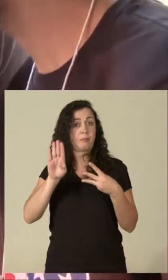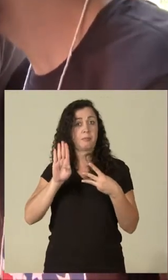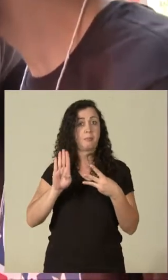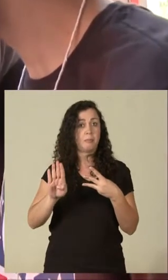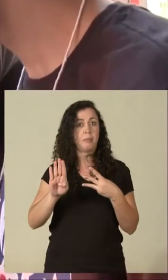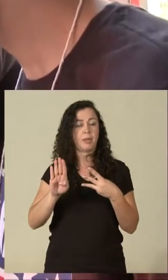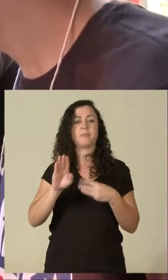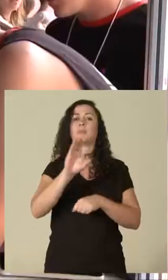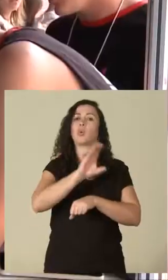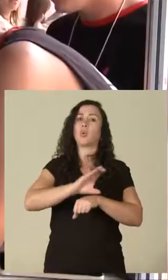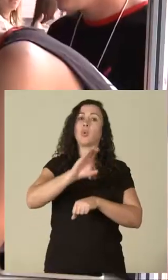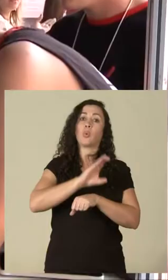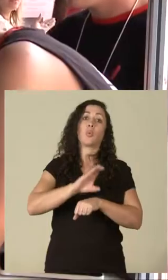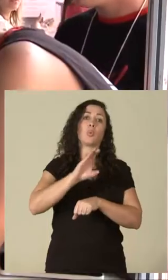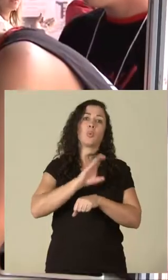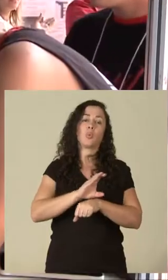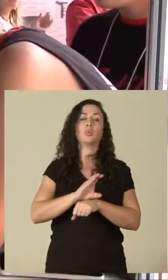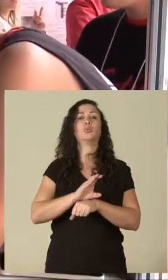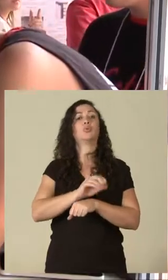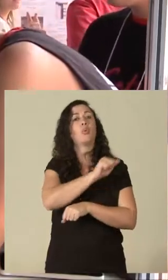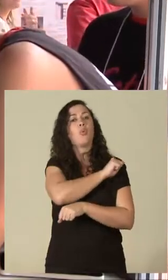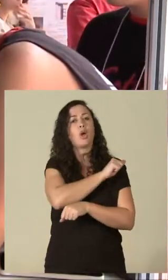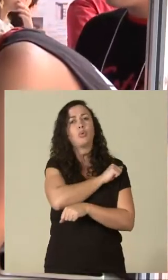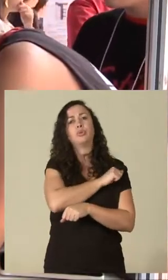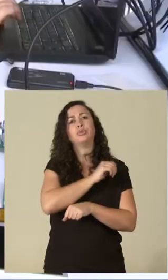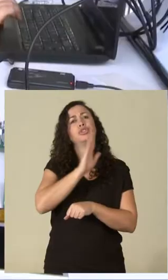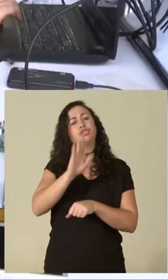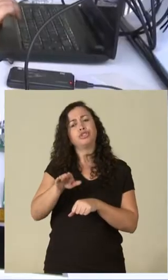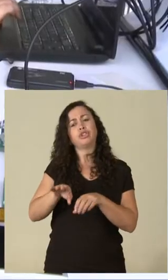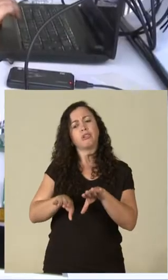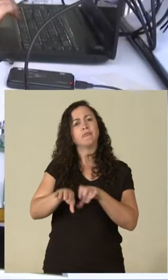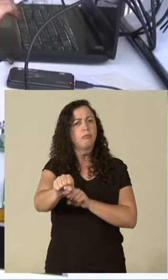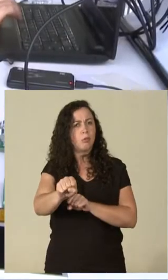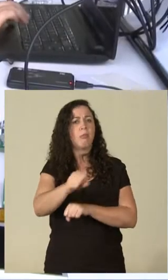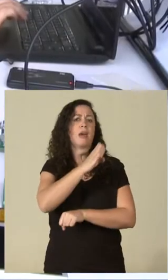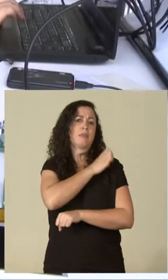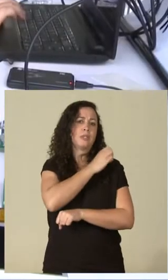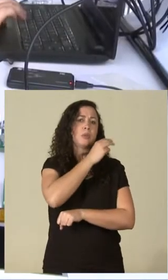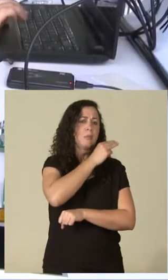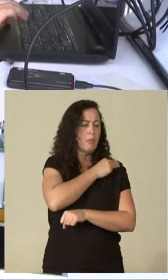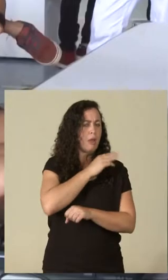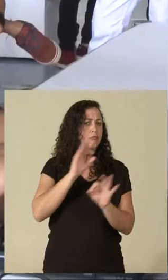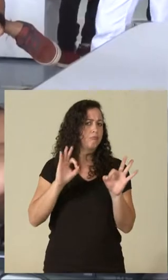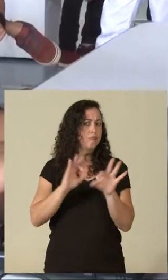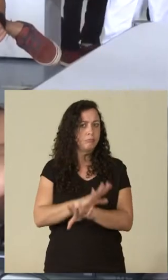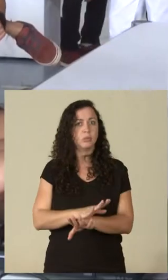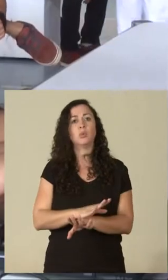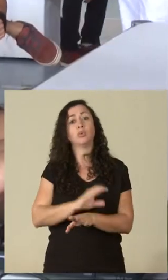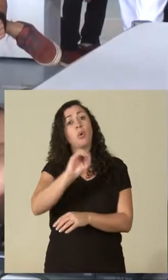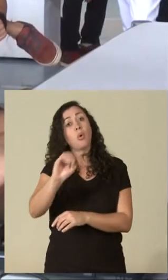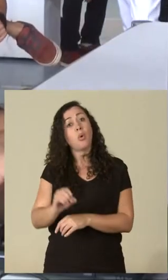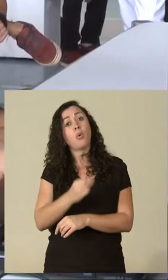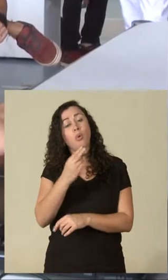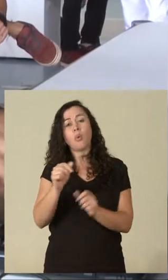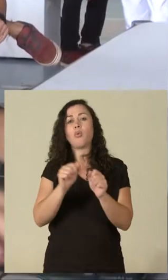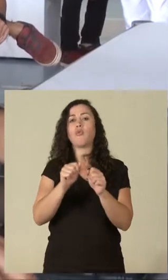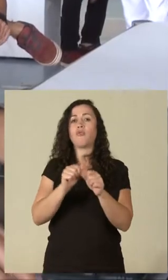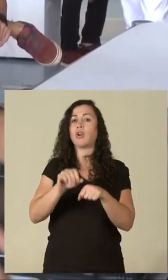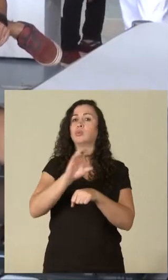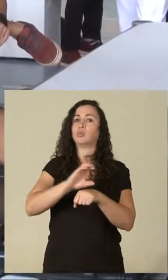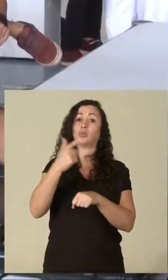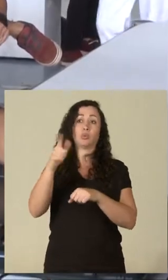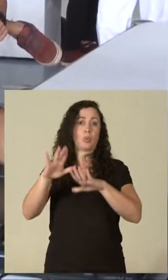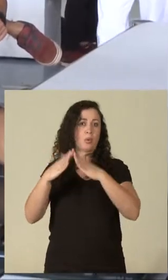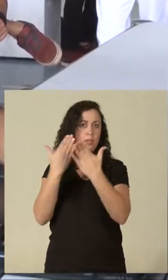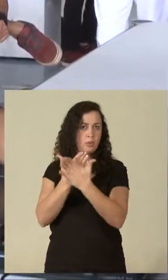cursos que o aluno já é portador do diploma de ensino médio ou cursa o ensino médio em outra instituição,